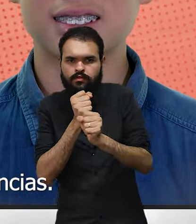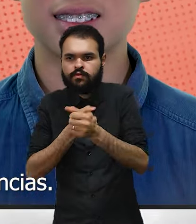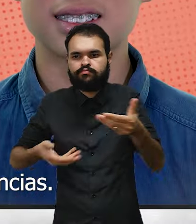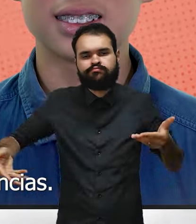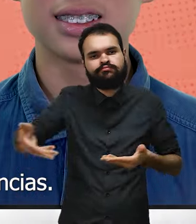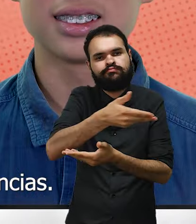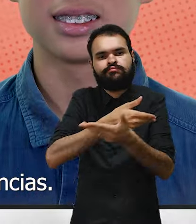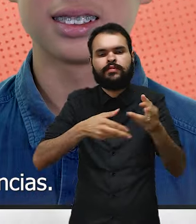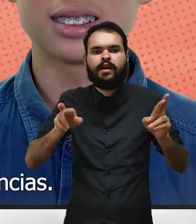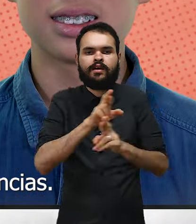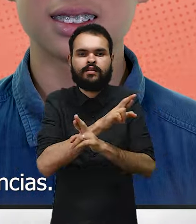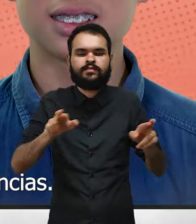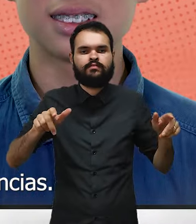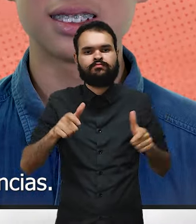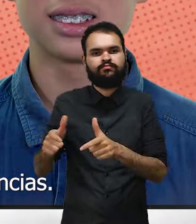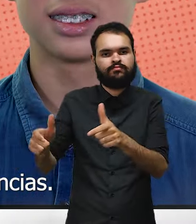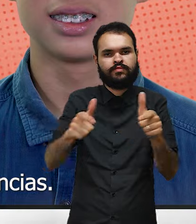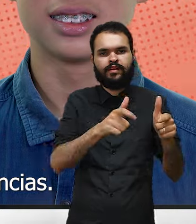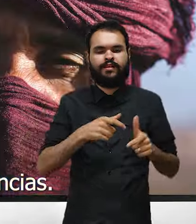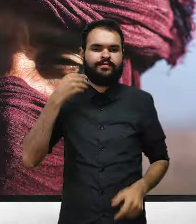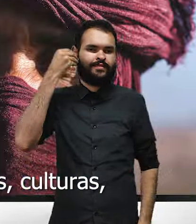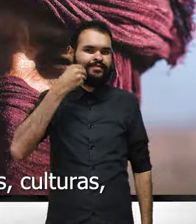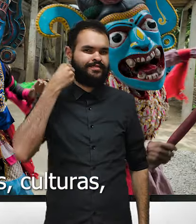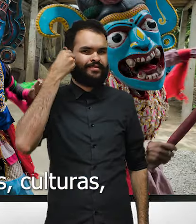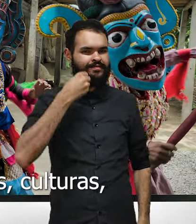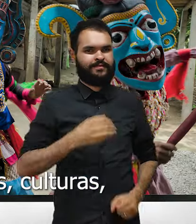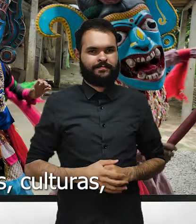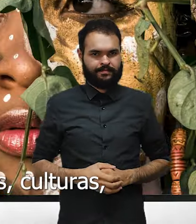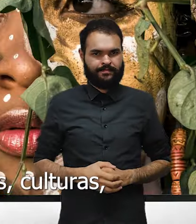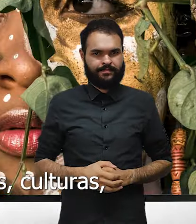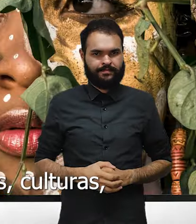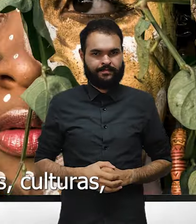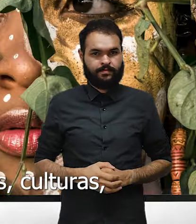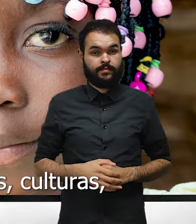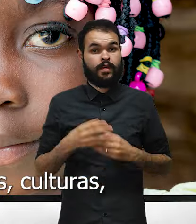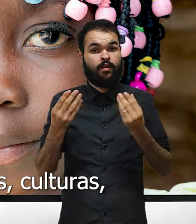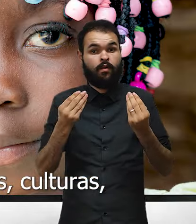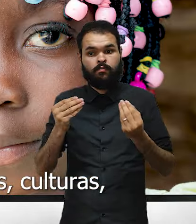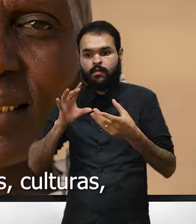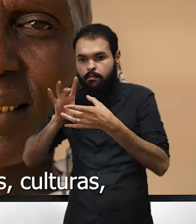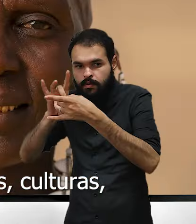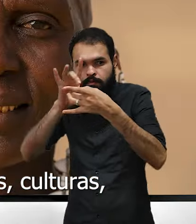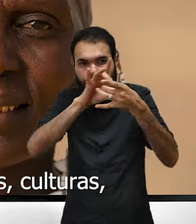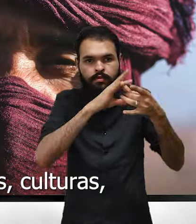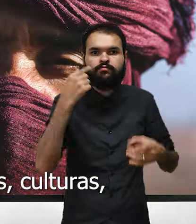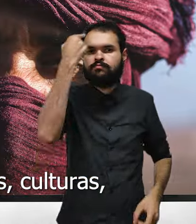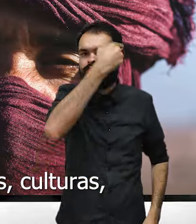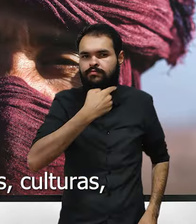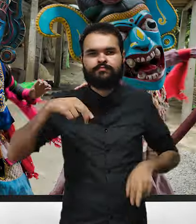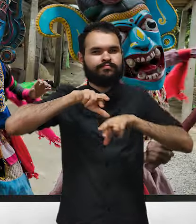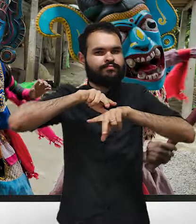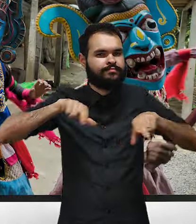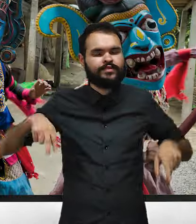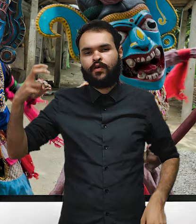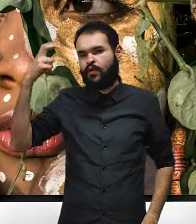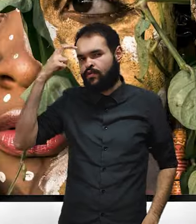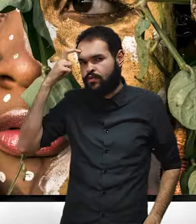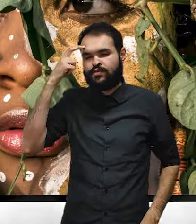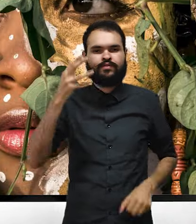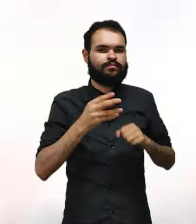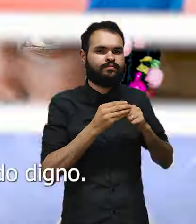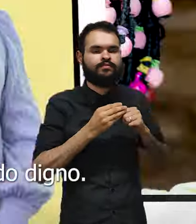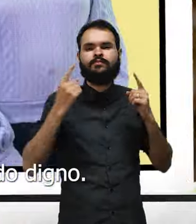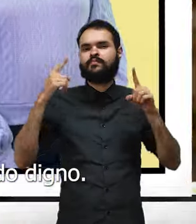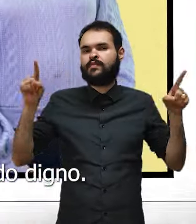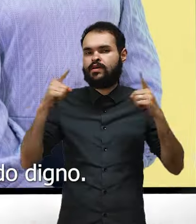relações, ambientes e experiências. Assim, a humildade se forma com diferentes rostos, culturas, enchimentos e